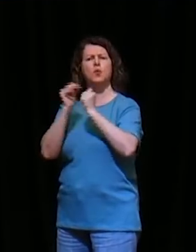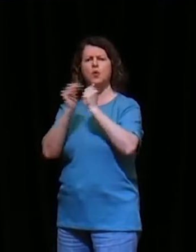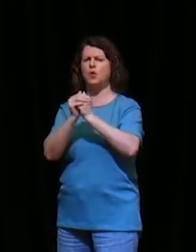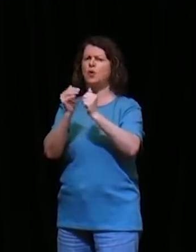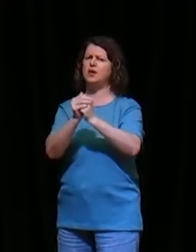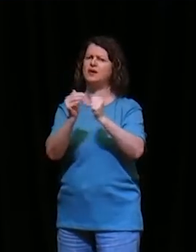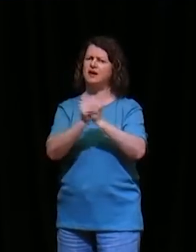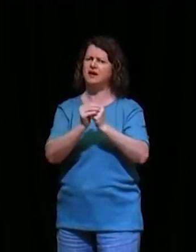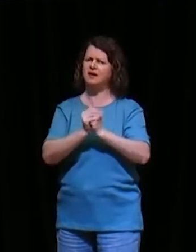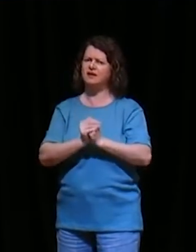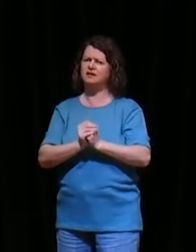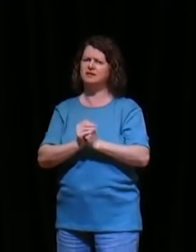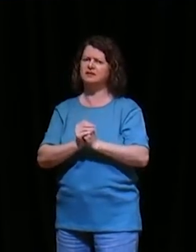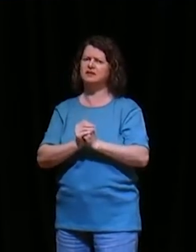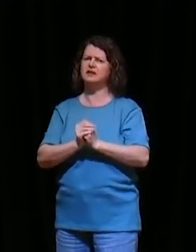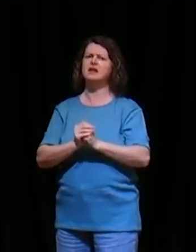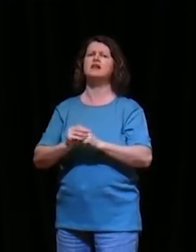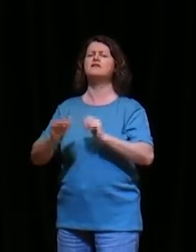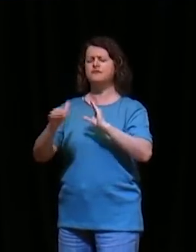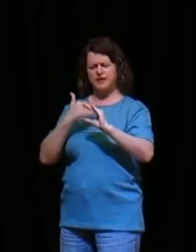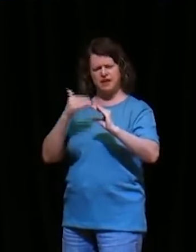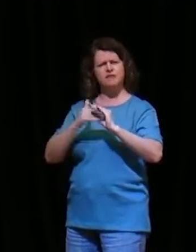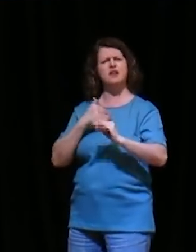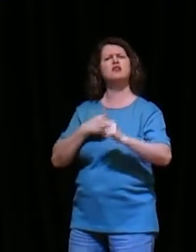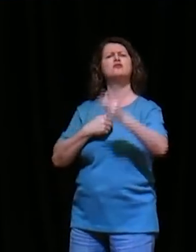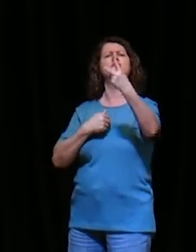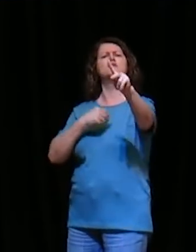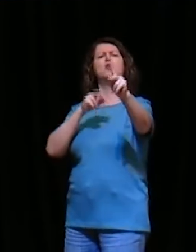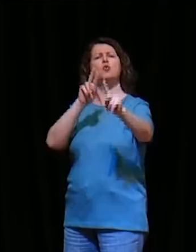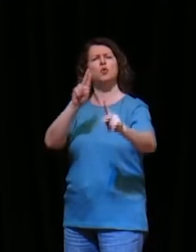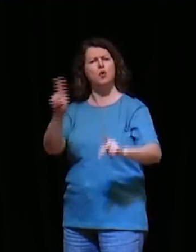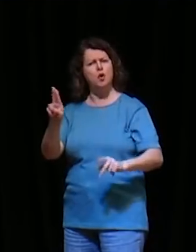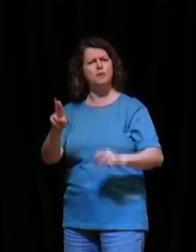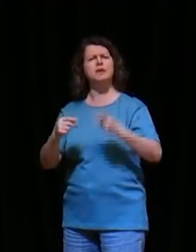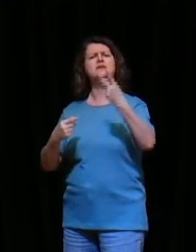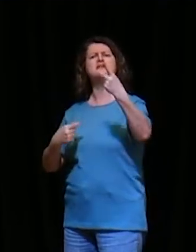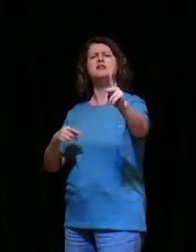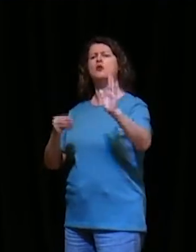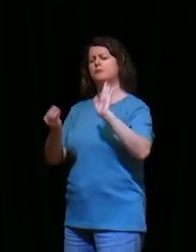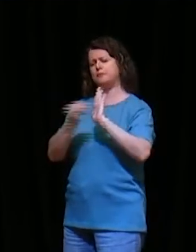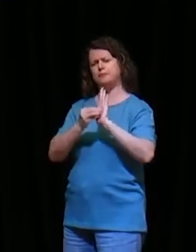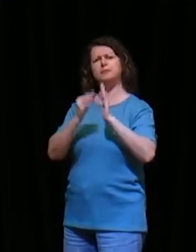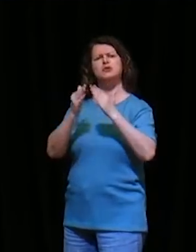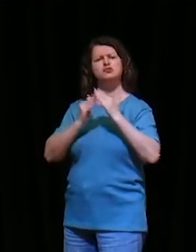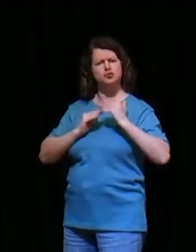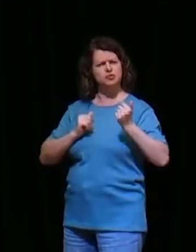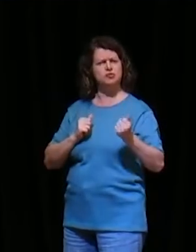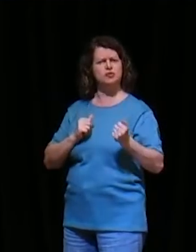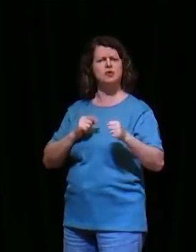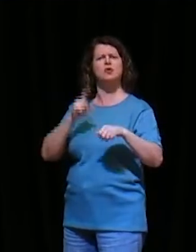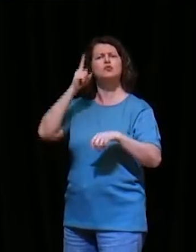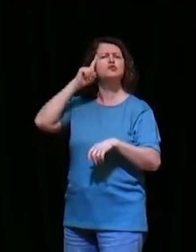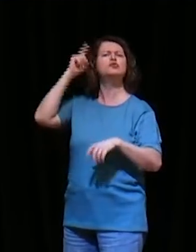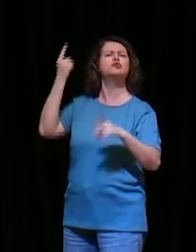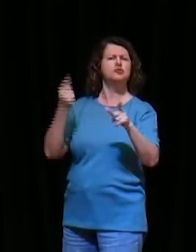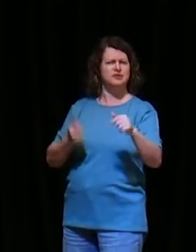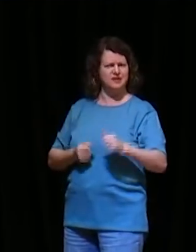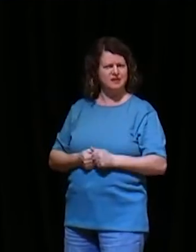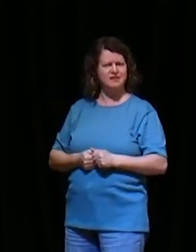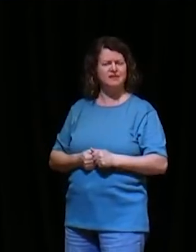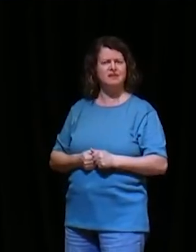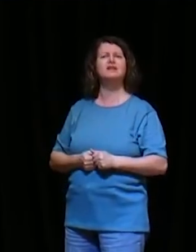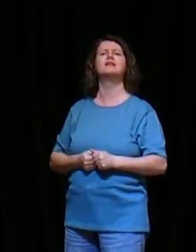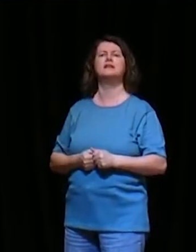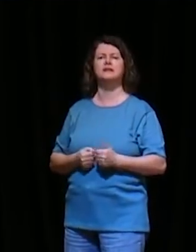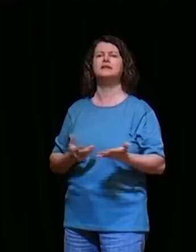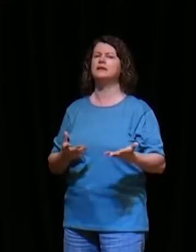o seu nome, com o seu pedido, com o seu clamor, a data que você clamou, para a gente orar por você, e muito pouca gente, diz assim, pastor,